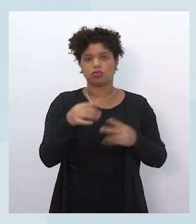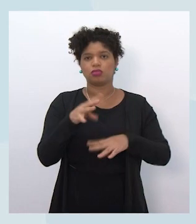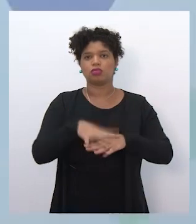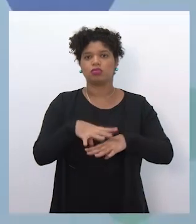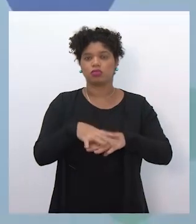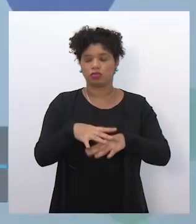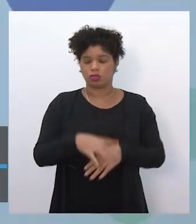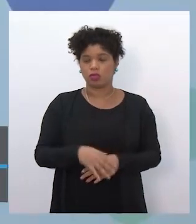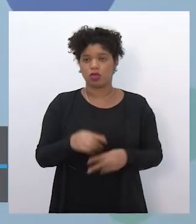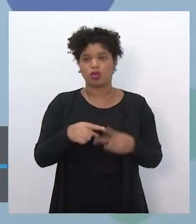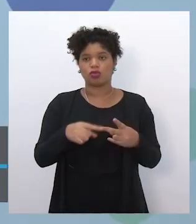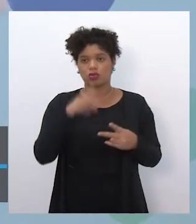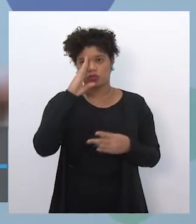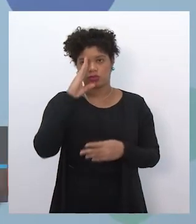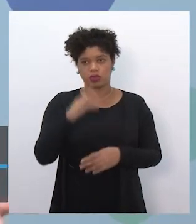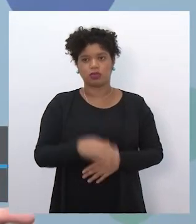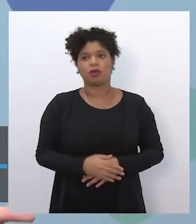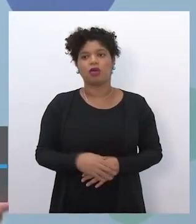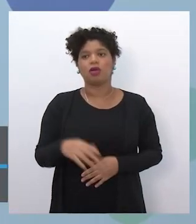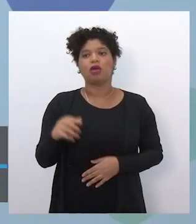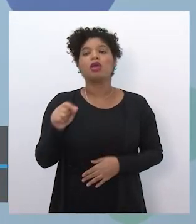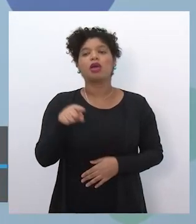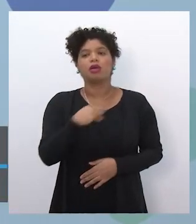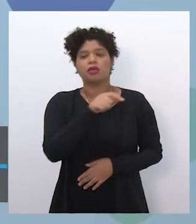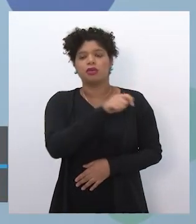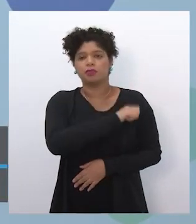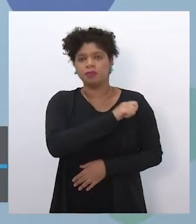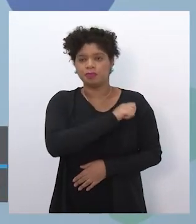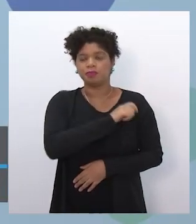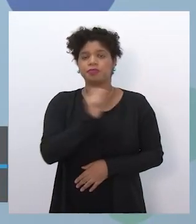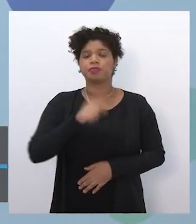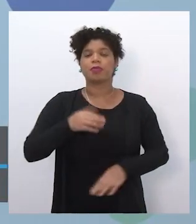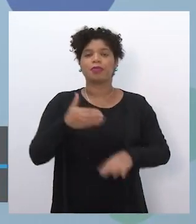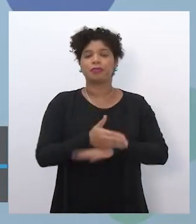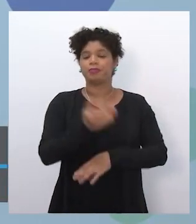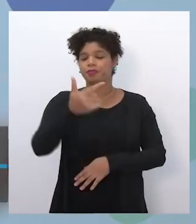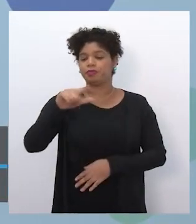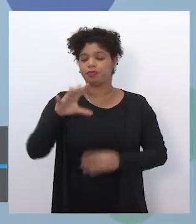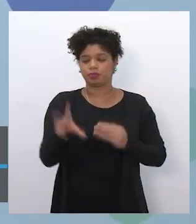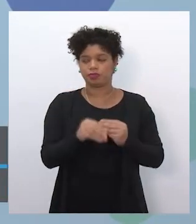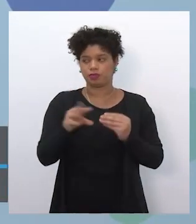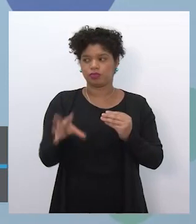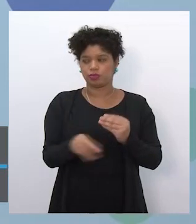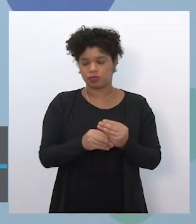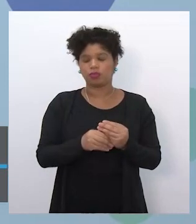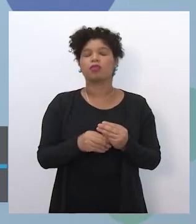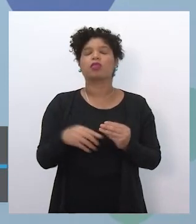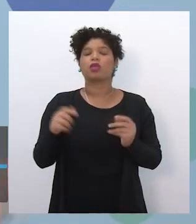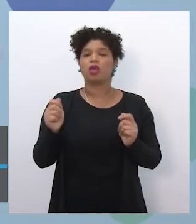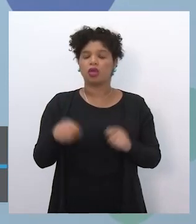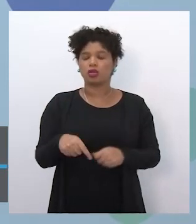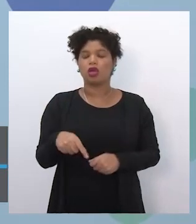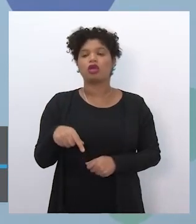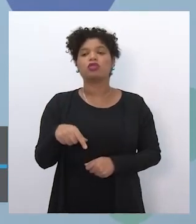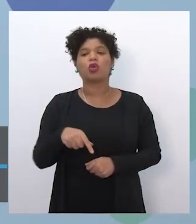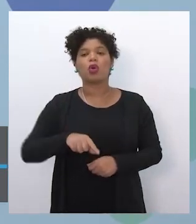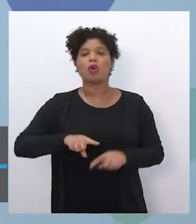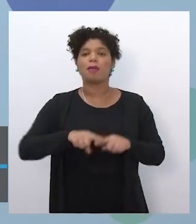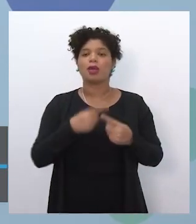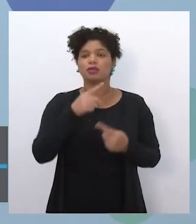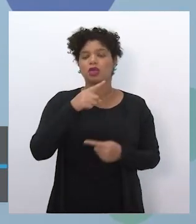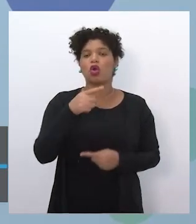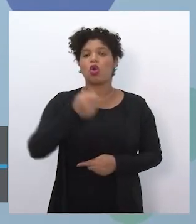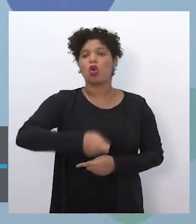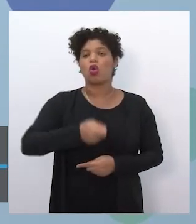desses componentes, o estudante, ele também terá acesso a outros conteúdos, de outros componentes curriculares, mas o que vai ser